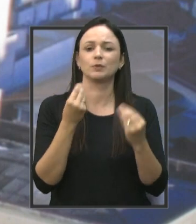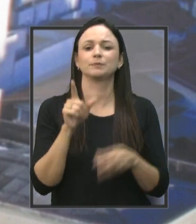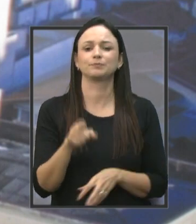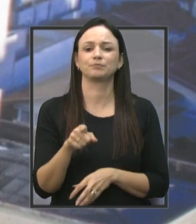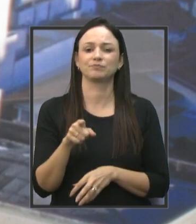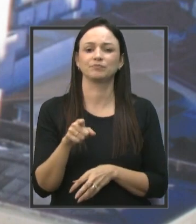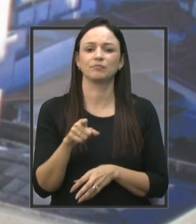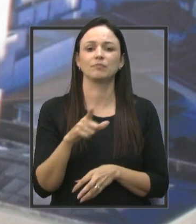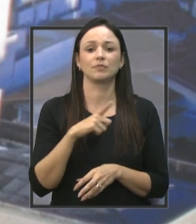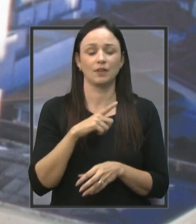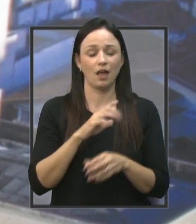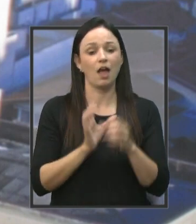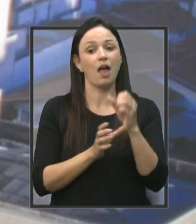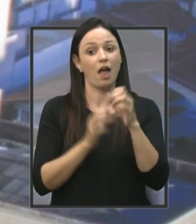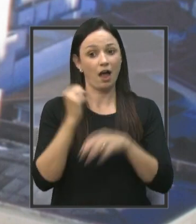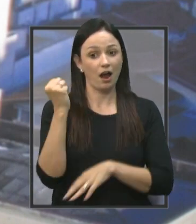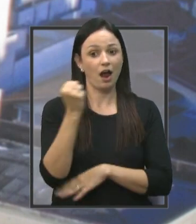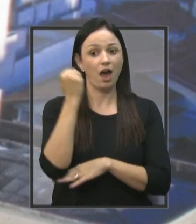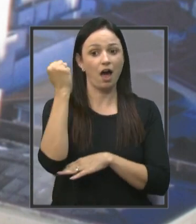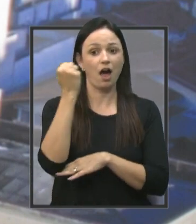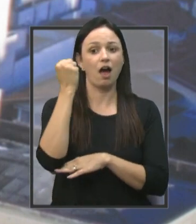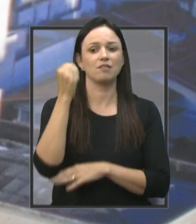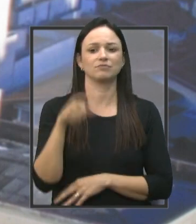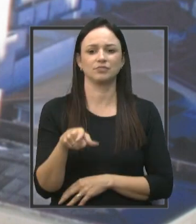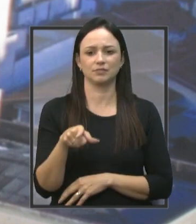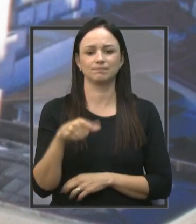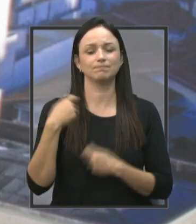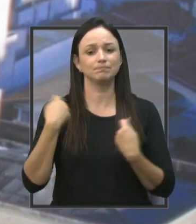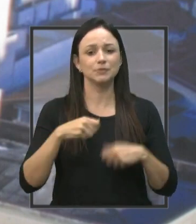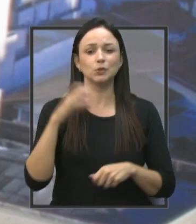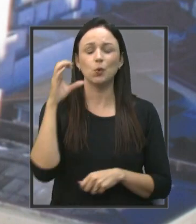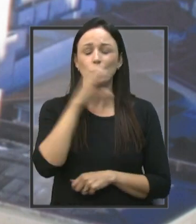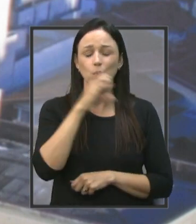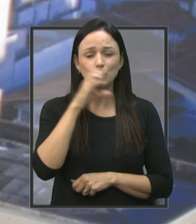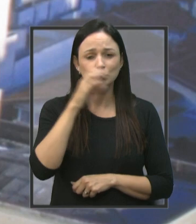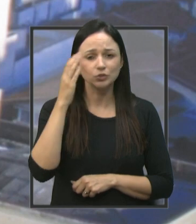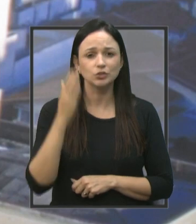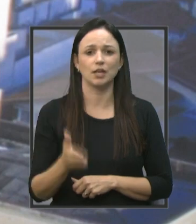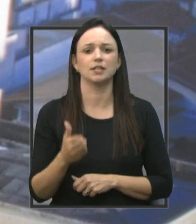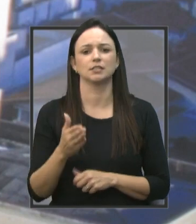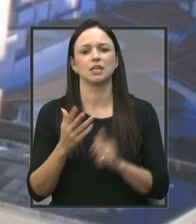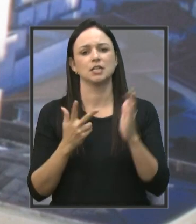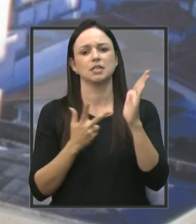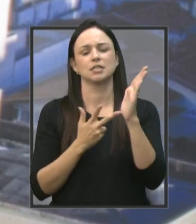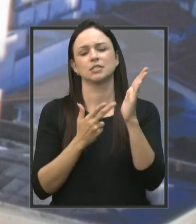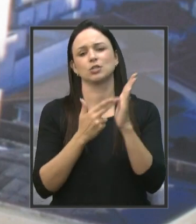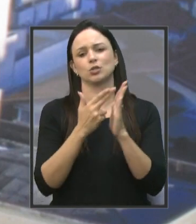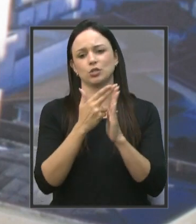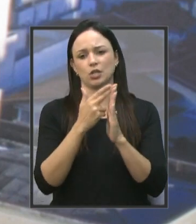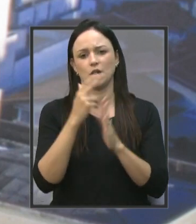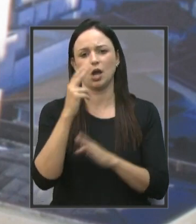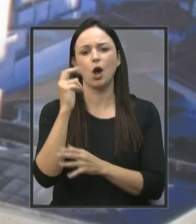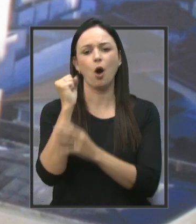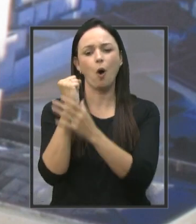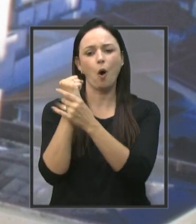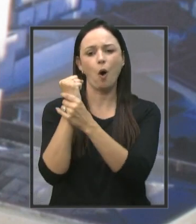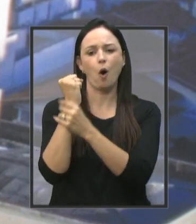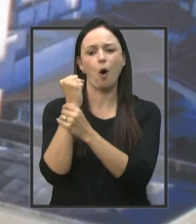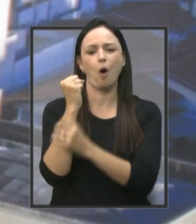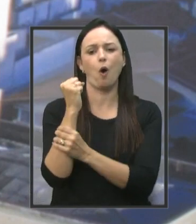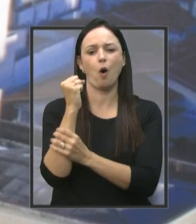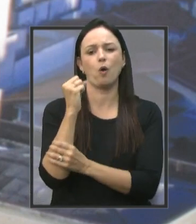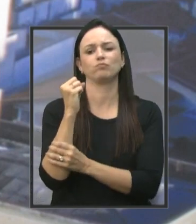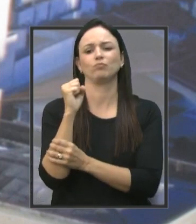em estado grave, que necessitam urgentemente de uma cirurgia ortopédica. Então,